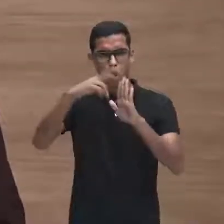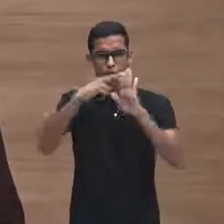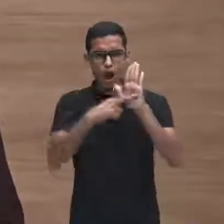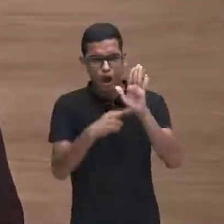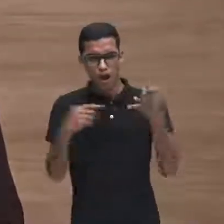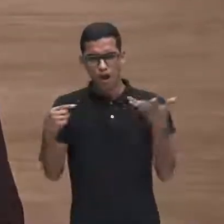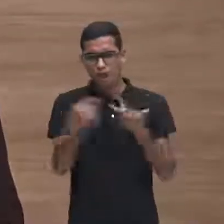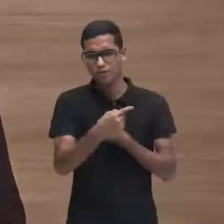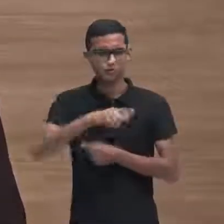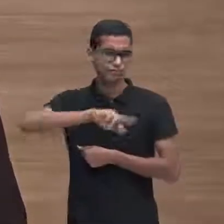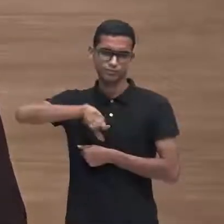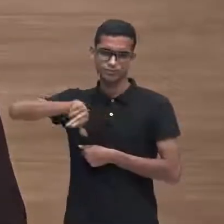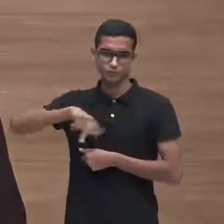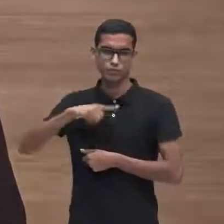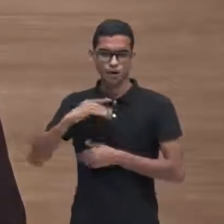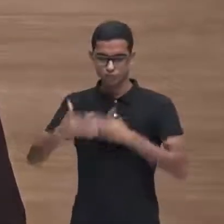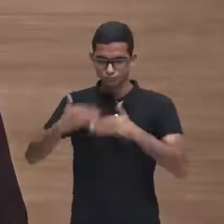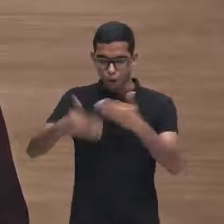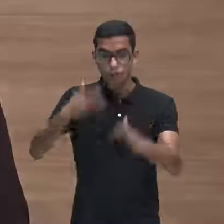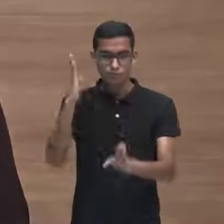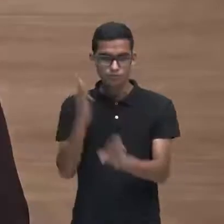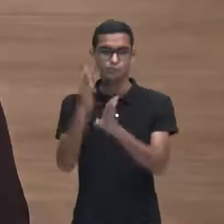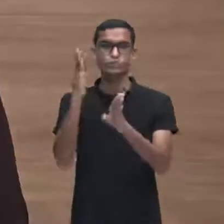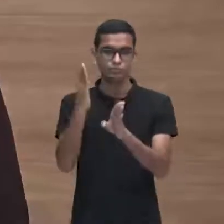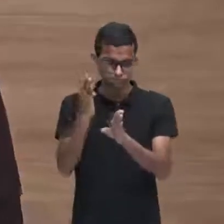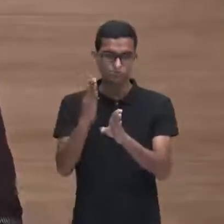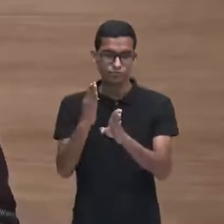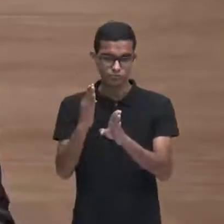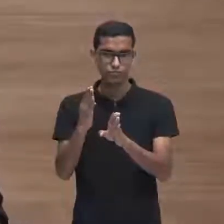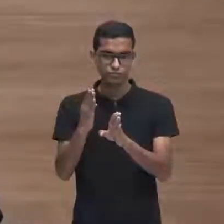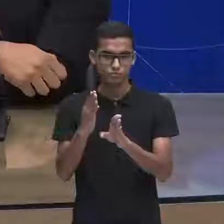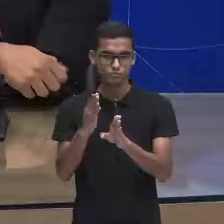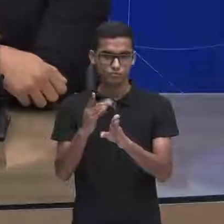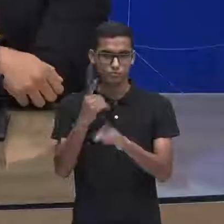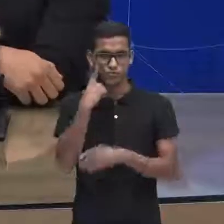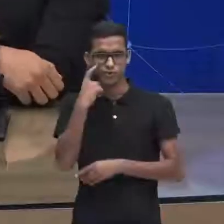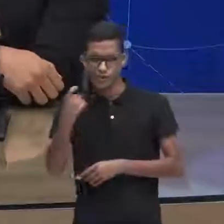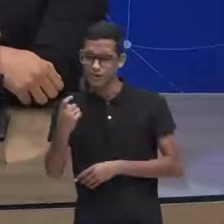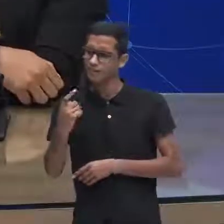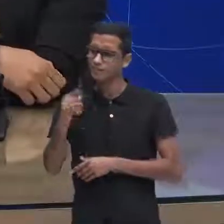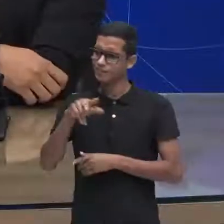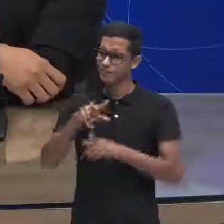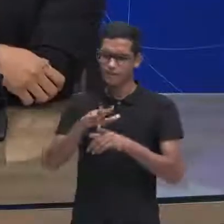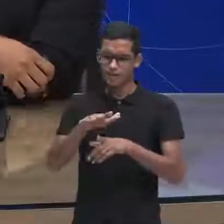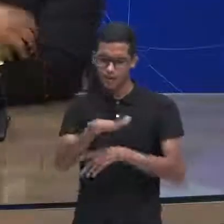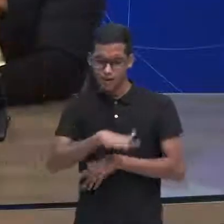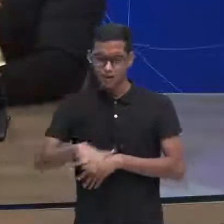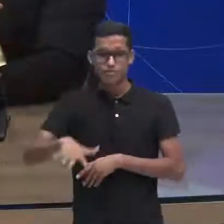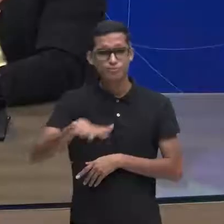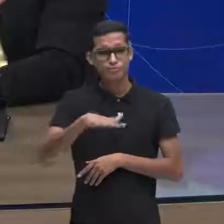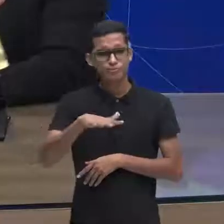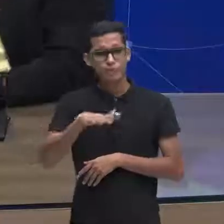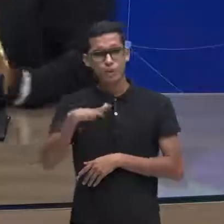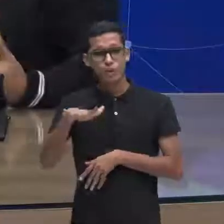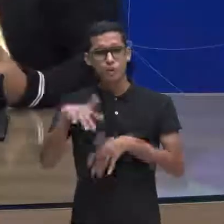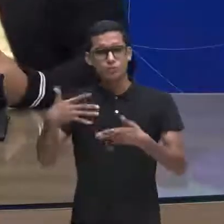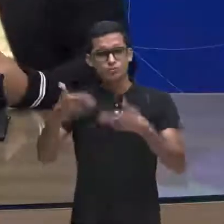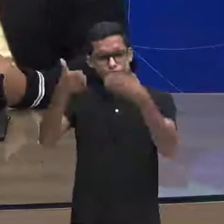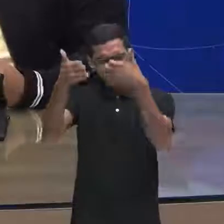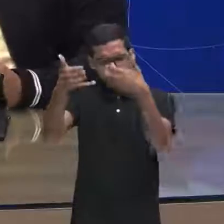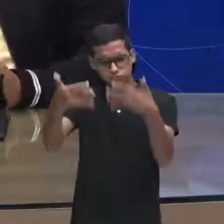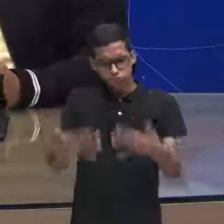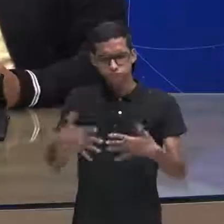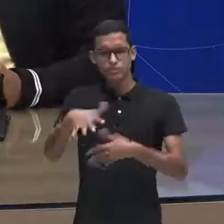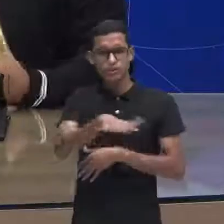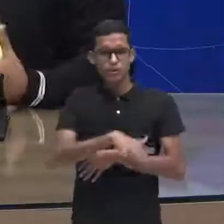descobertas, então, é muito interessante, né Everton, essa dimensão, quando tu trazes assim, esse aspecto